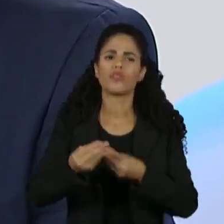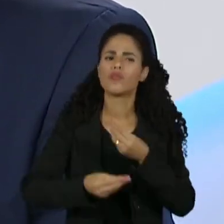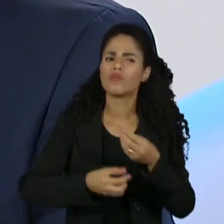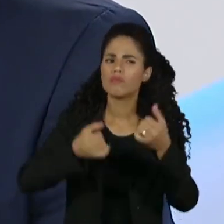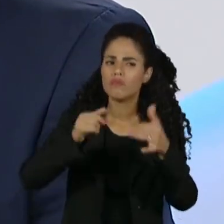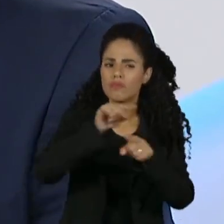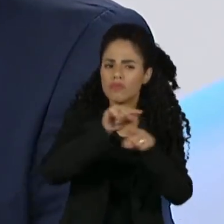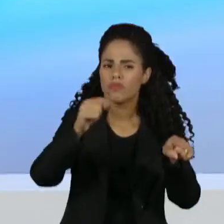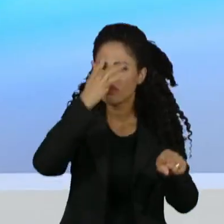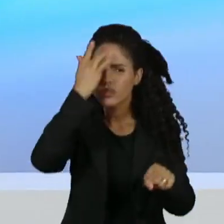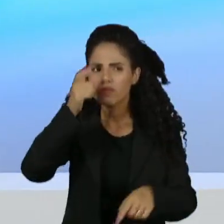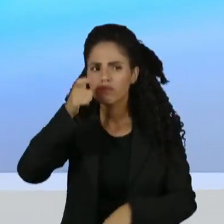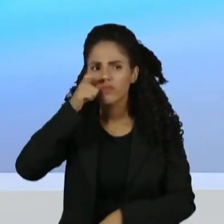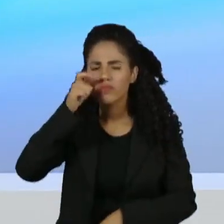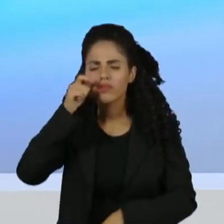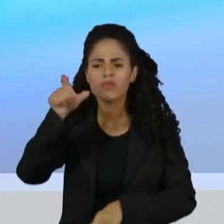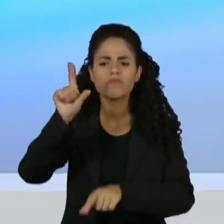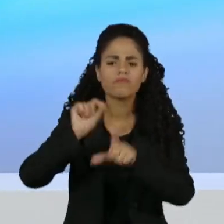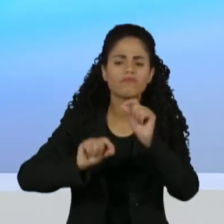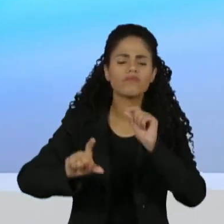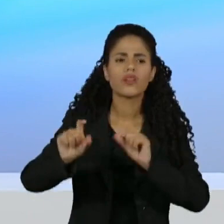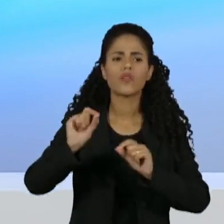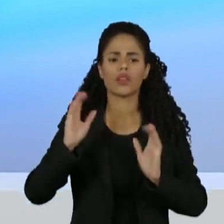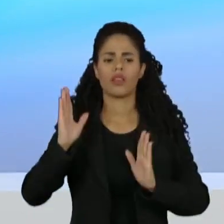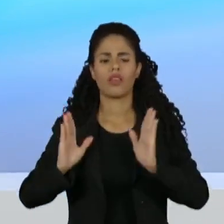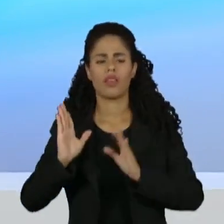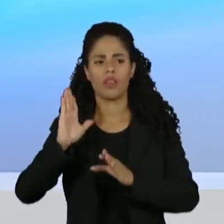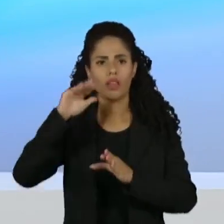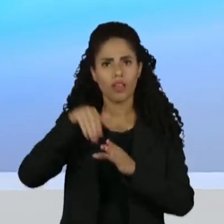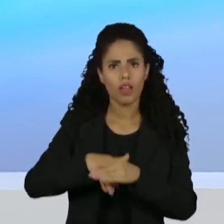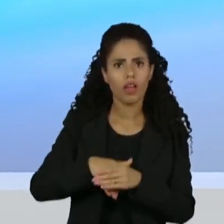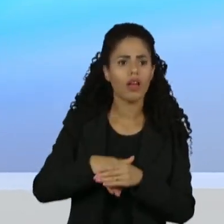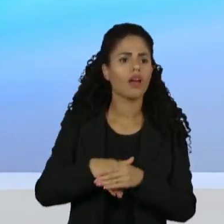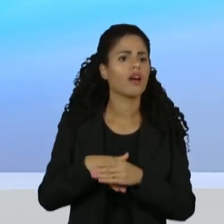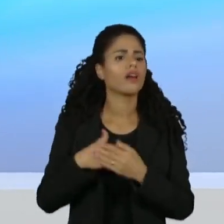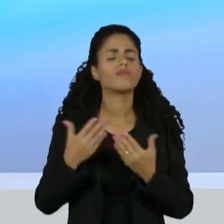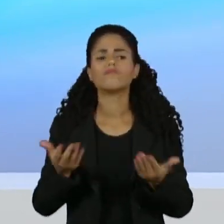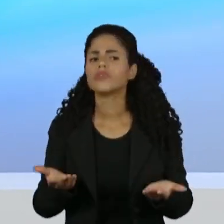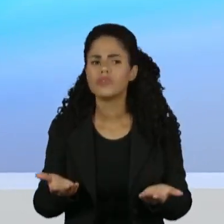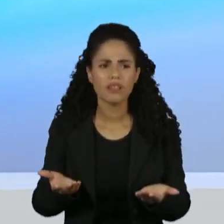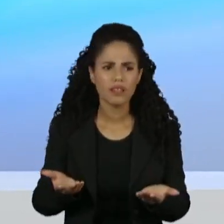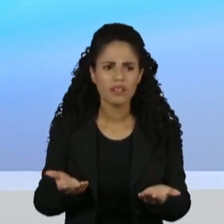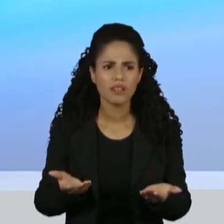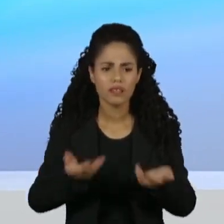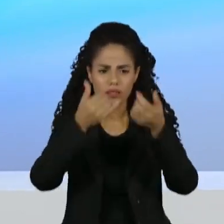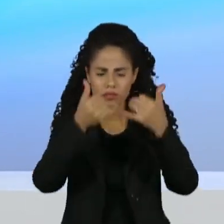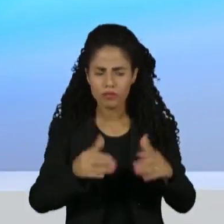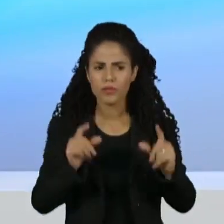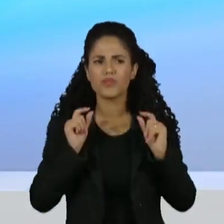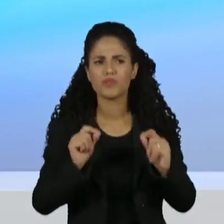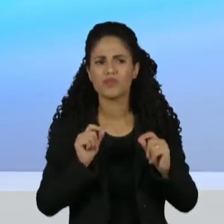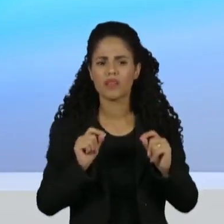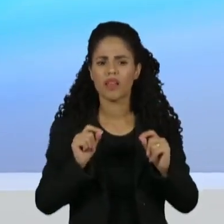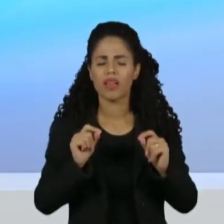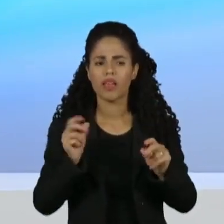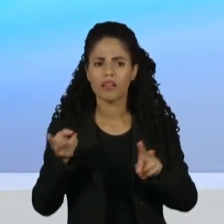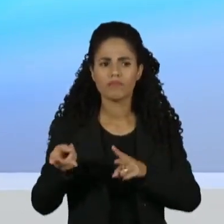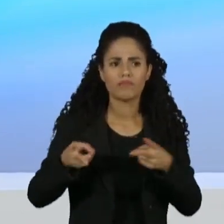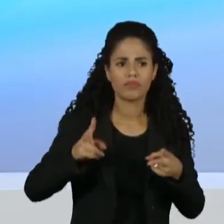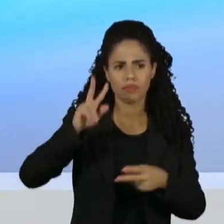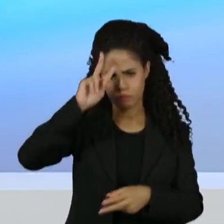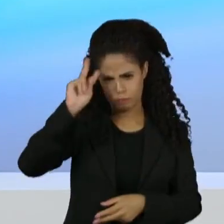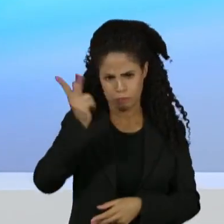o eleitor? O que é campanha, bravata e não vale mais nada? Qual é a justificativa para essa mudança tão brusca